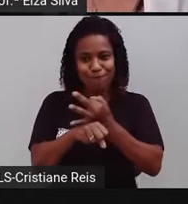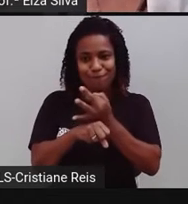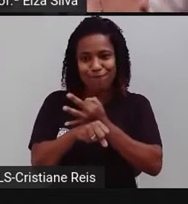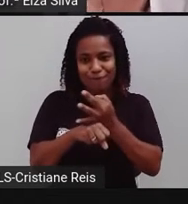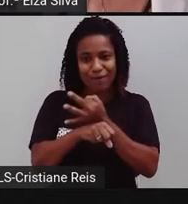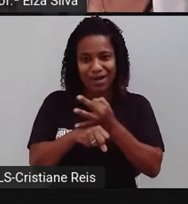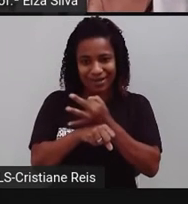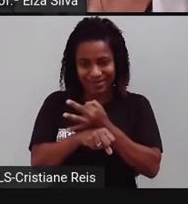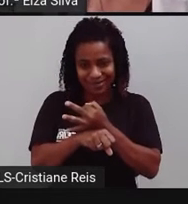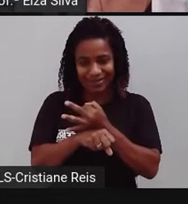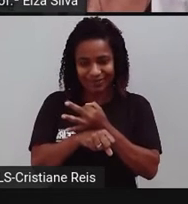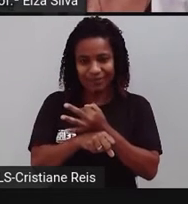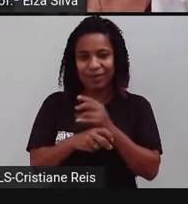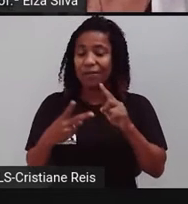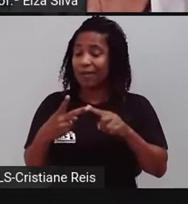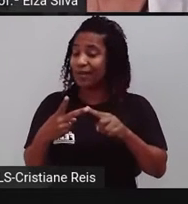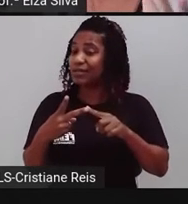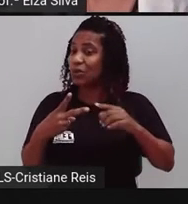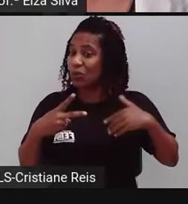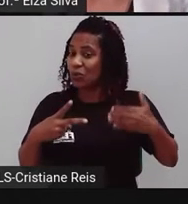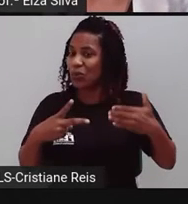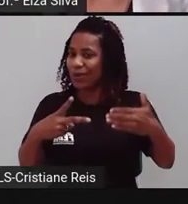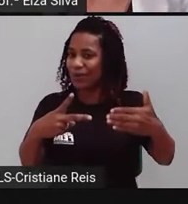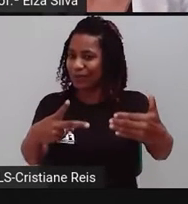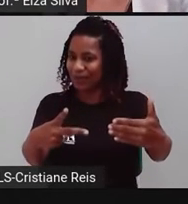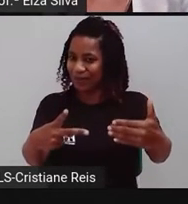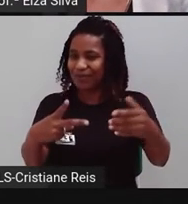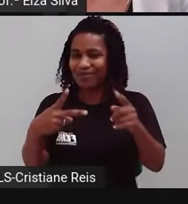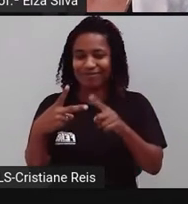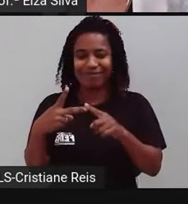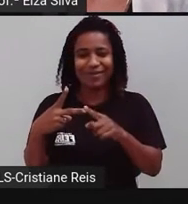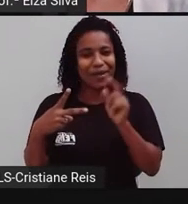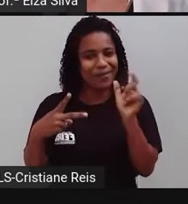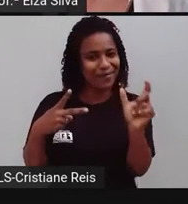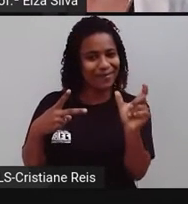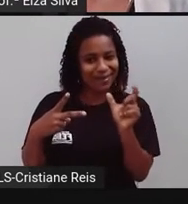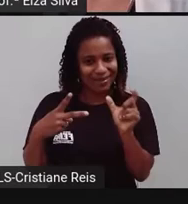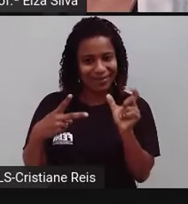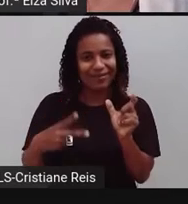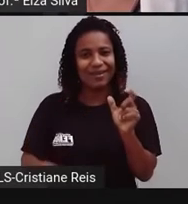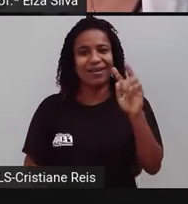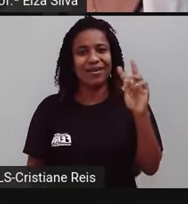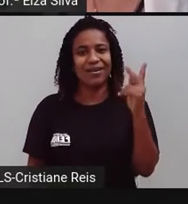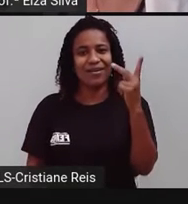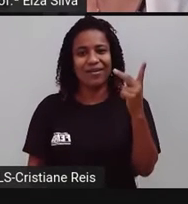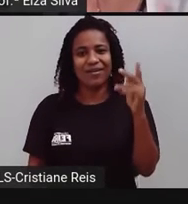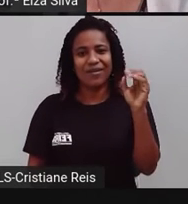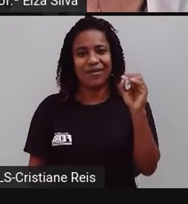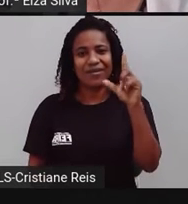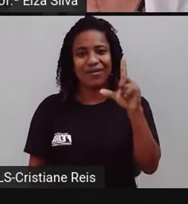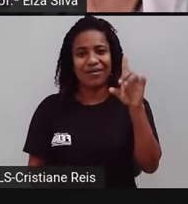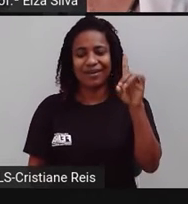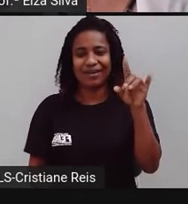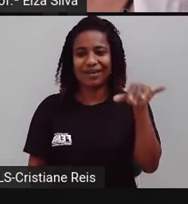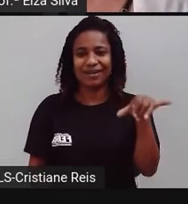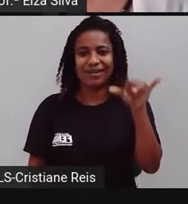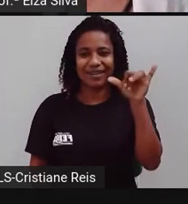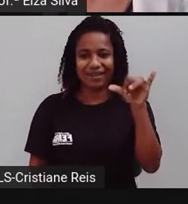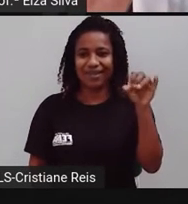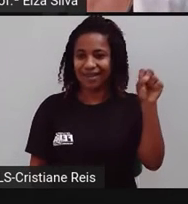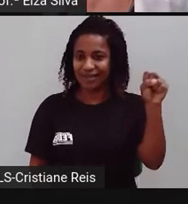Já no Reino Unido, a palavra férias é holiday. Então, existem essas